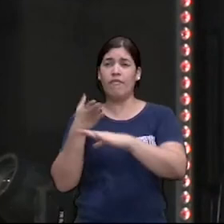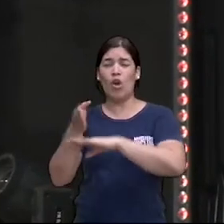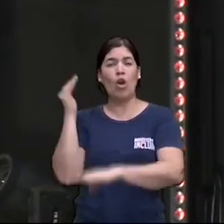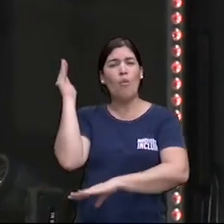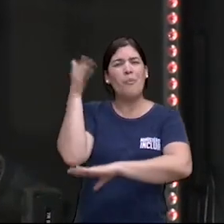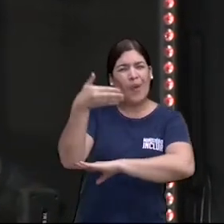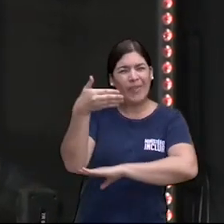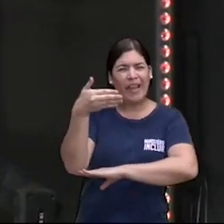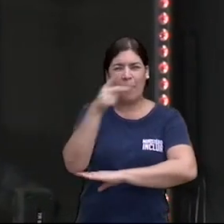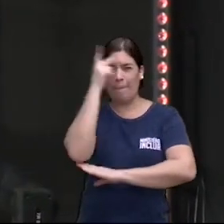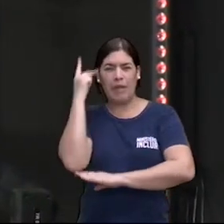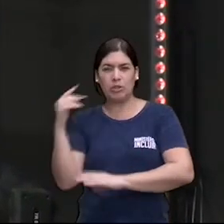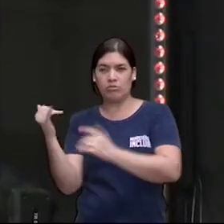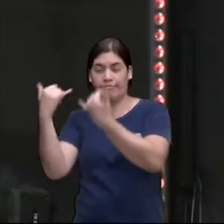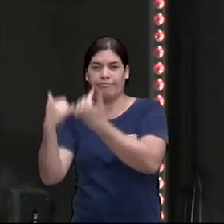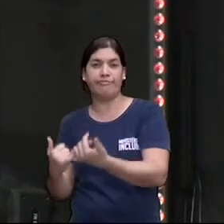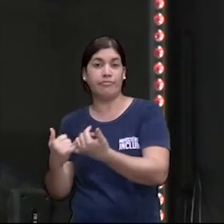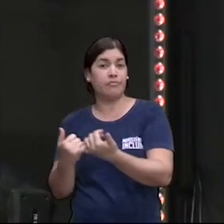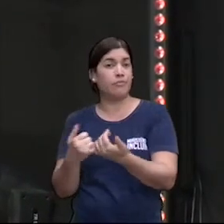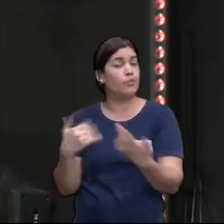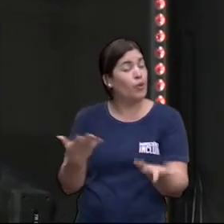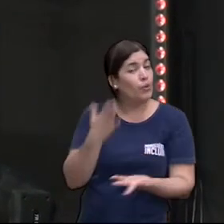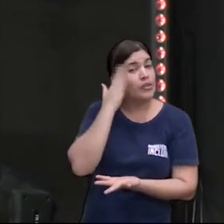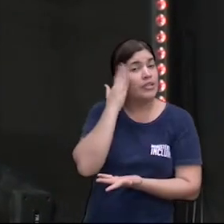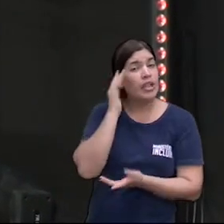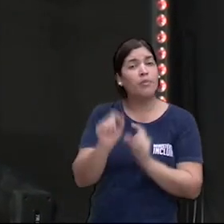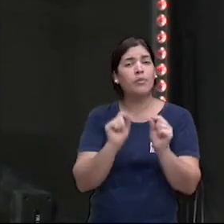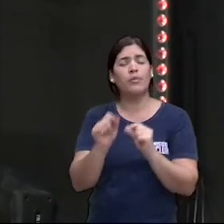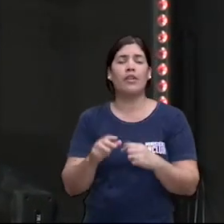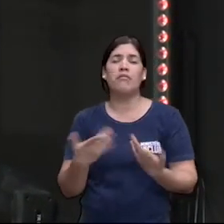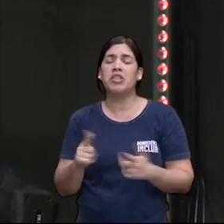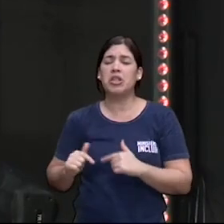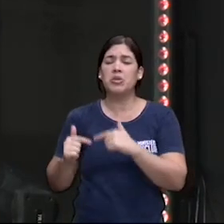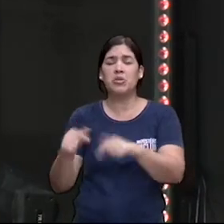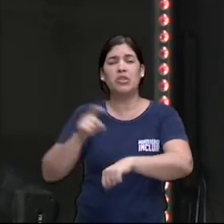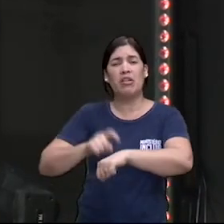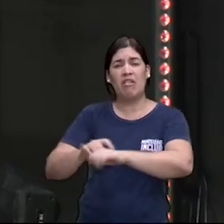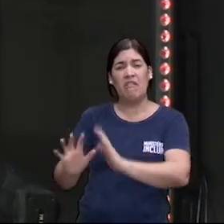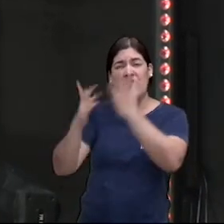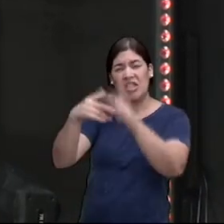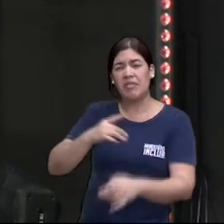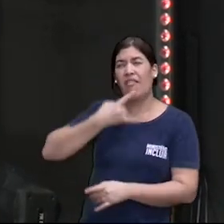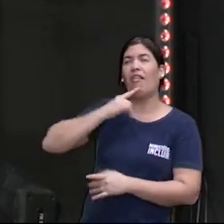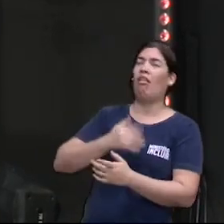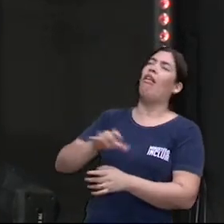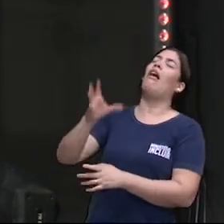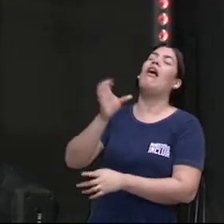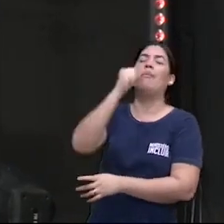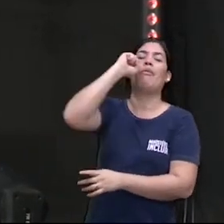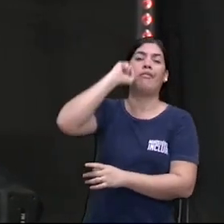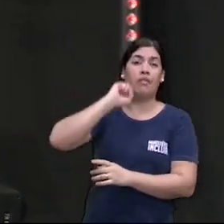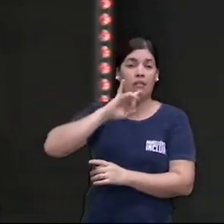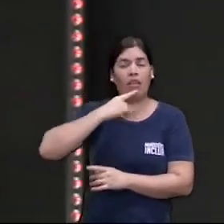ou quem sabe você passou da dose na hora que você estava lá numa festa e você bebeu e você falou o não devia